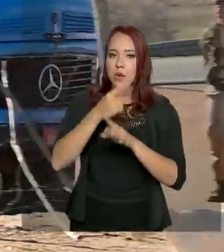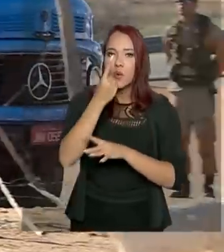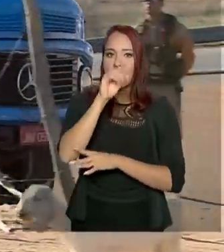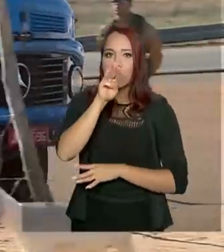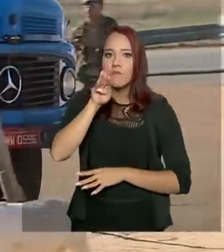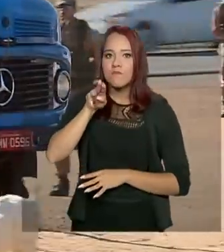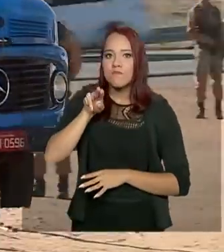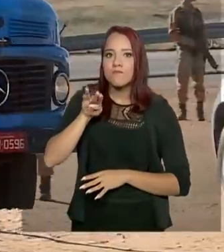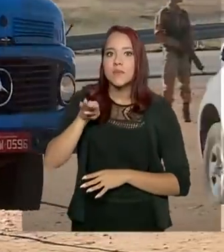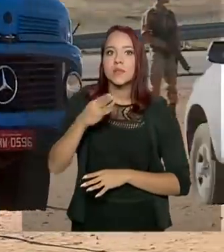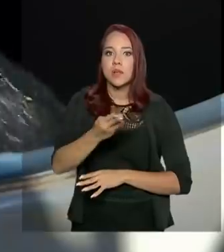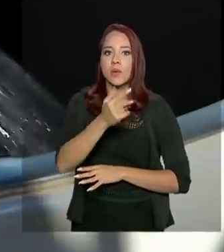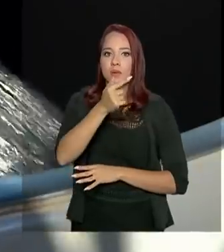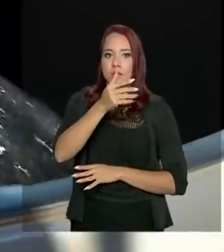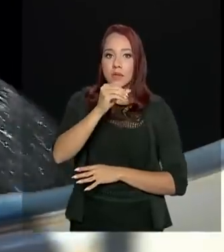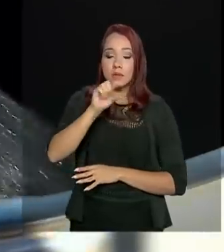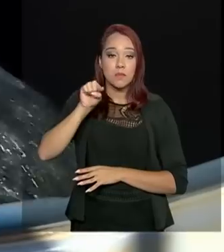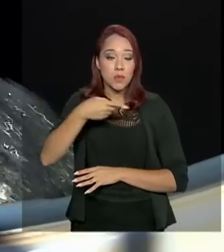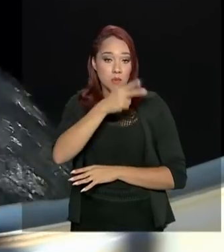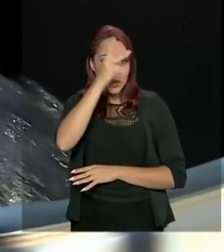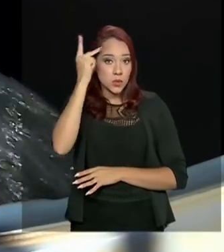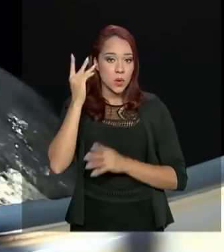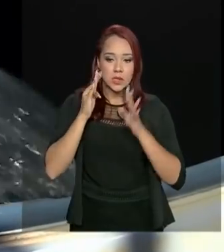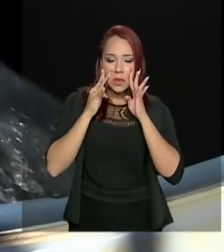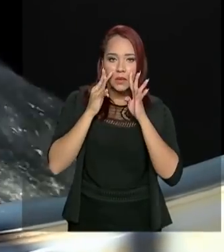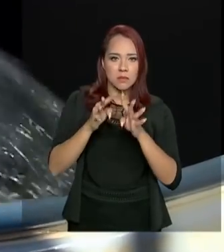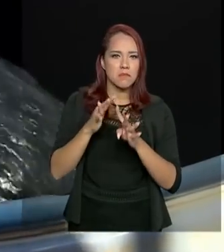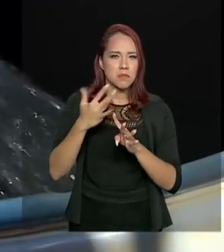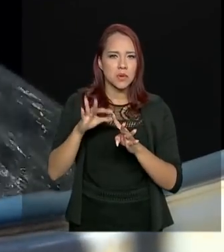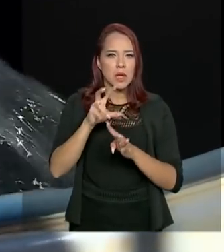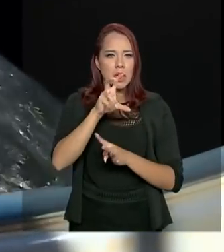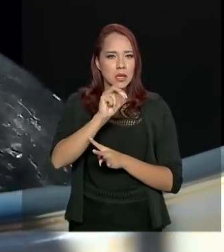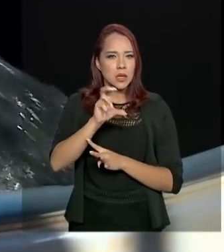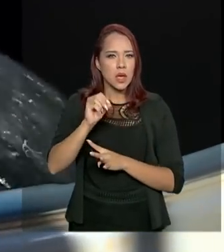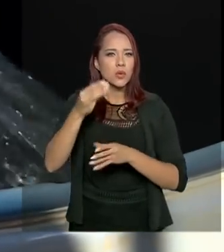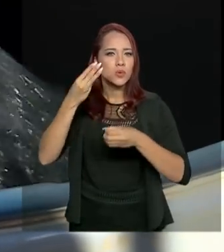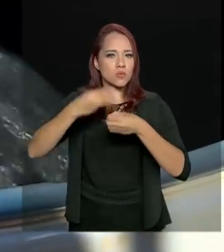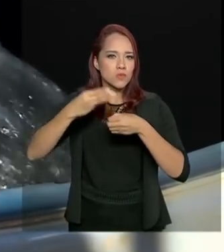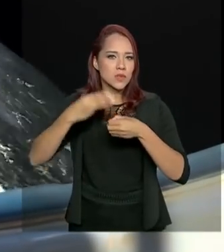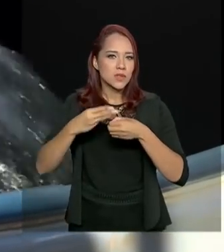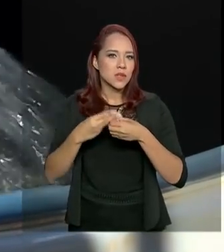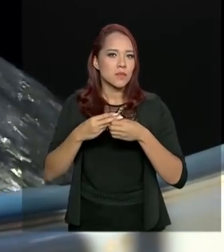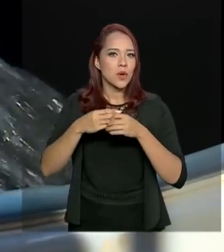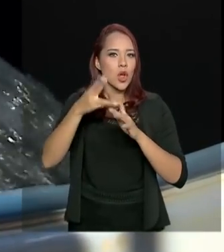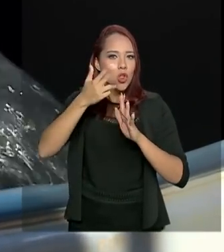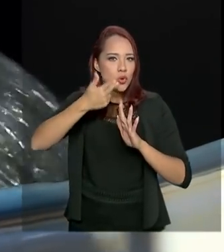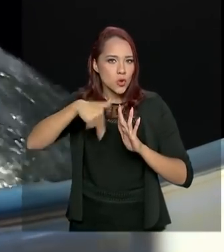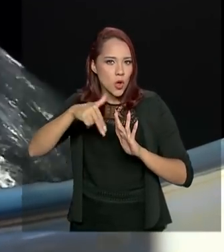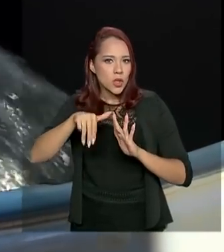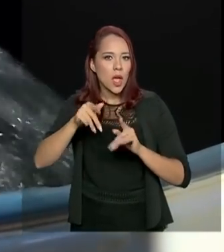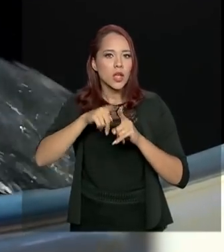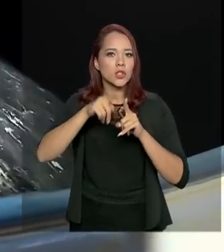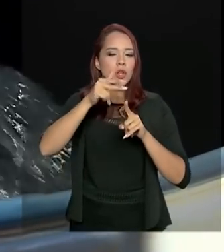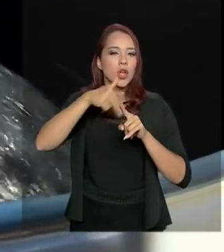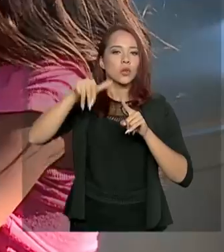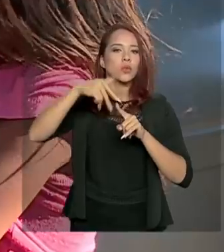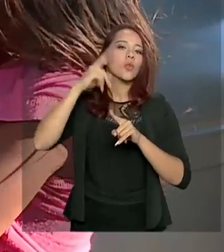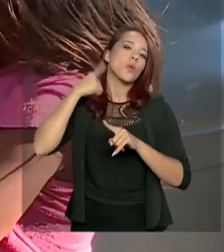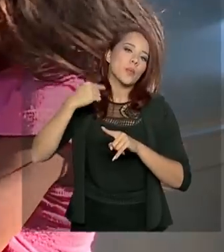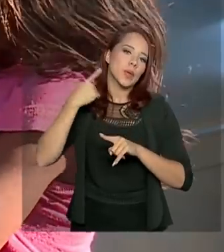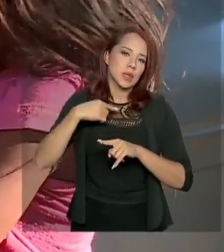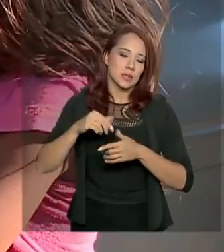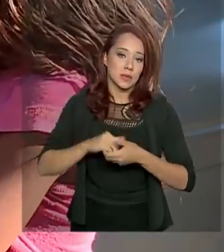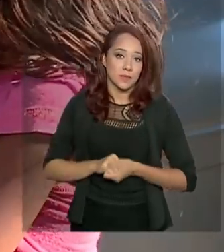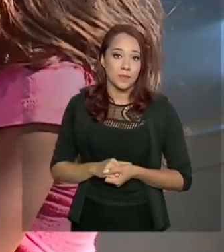e 700 mil pessoas são atendidas em aproximadamente 500 municípios do Nordeste e do Norte de Minas Gerais.